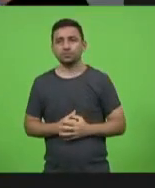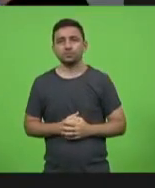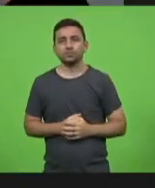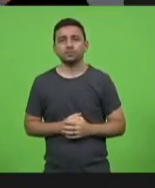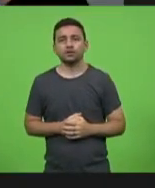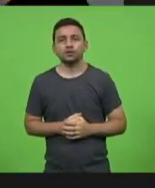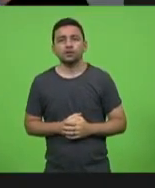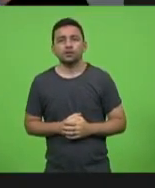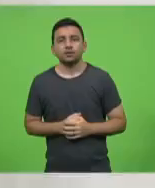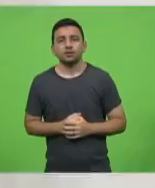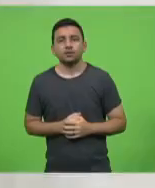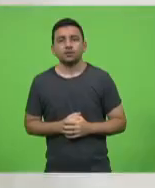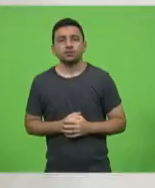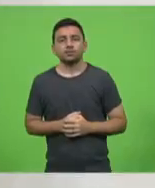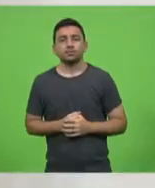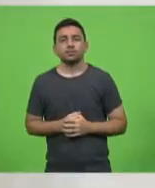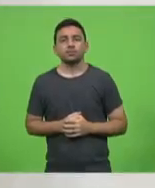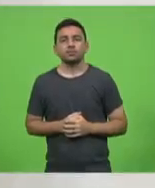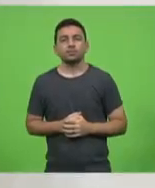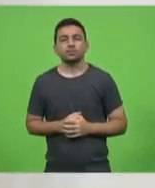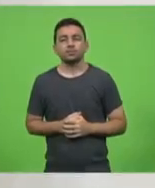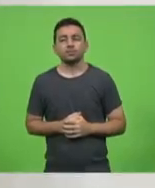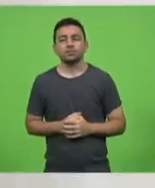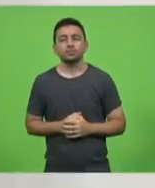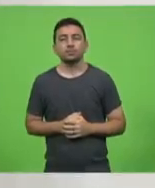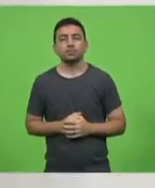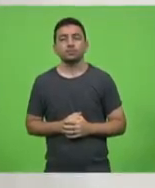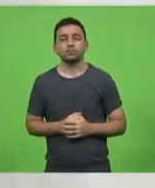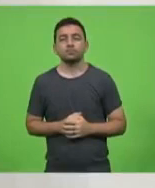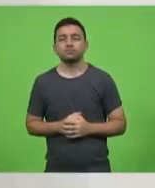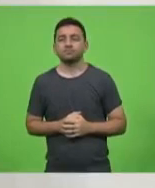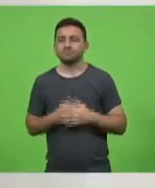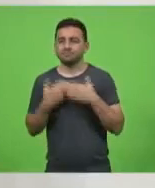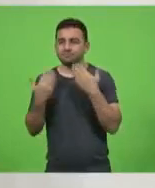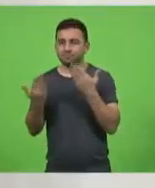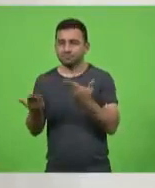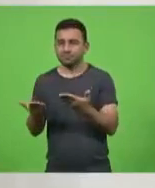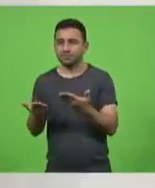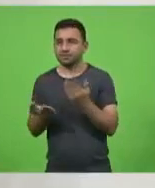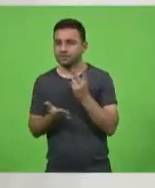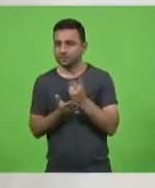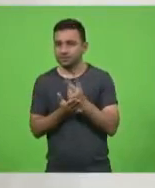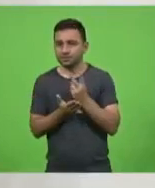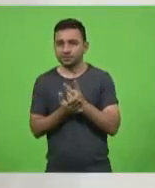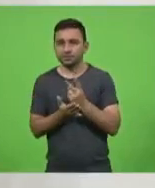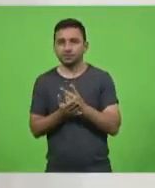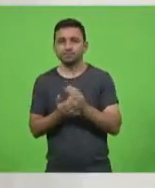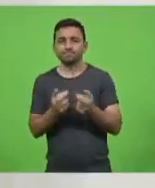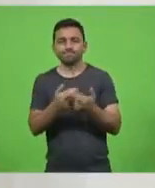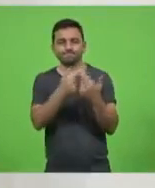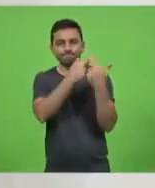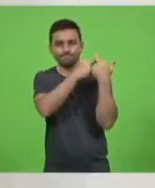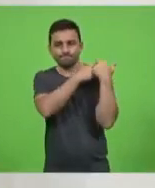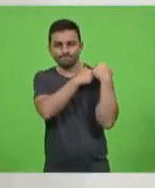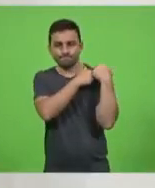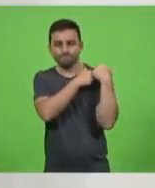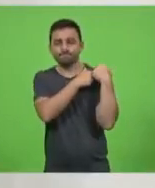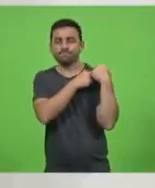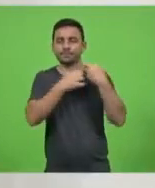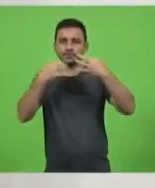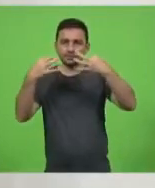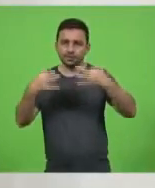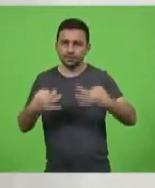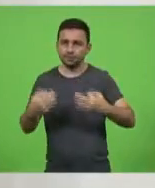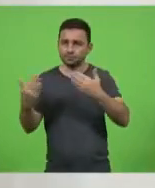Obrigado, deputado Marcio Sopelso, como sempre, usando com responsabilidade, com compromisso a